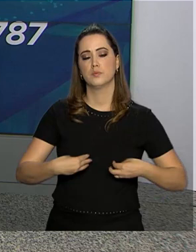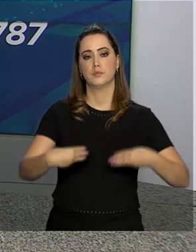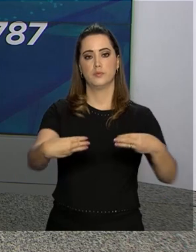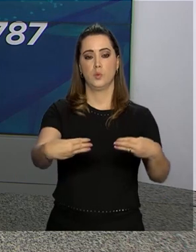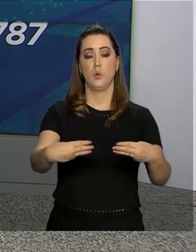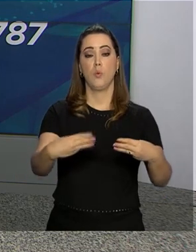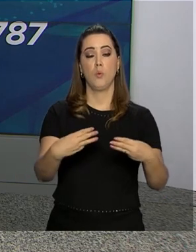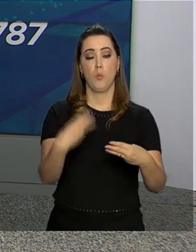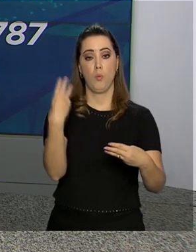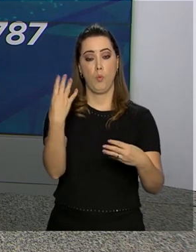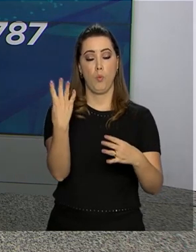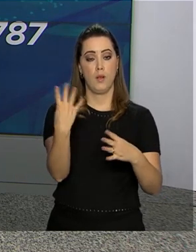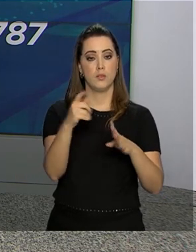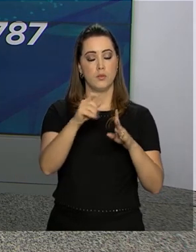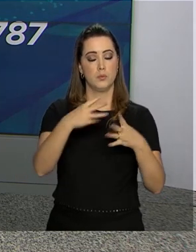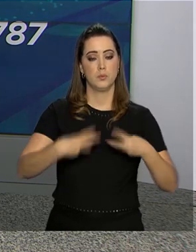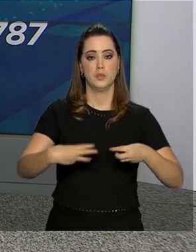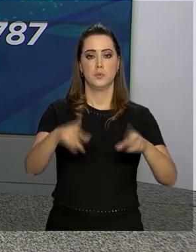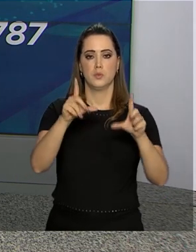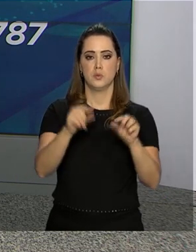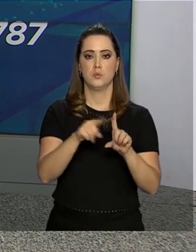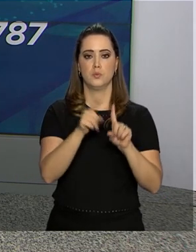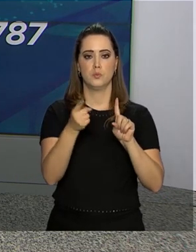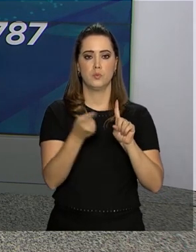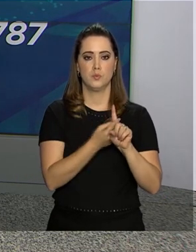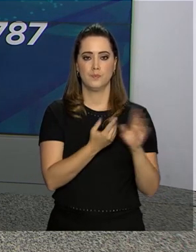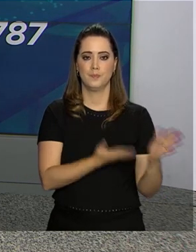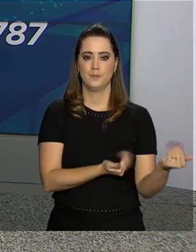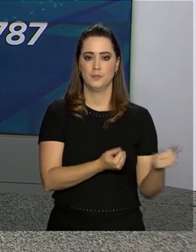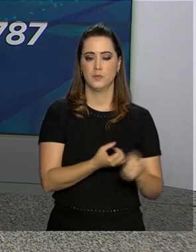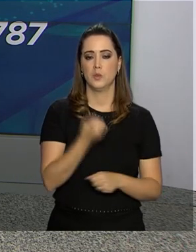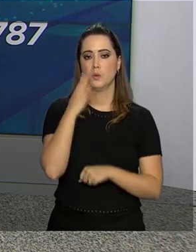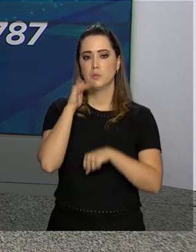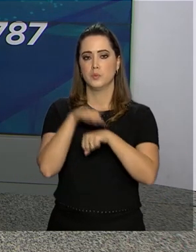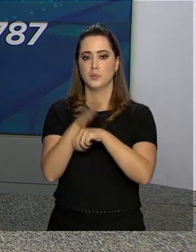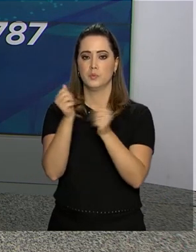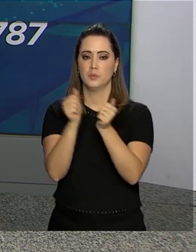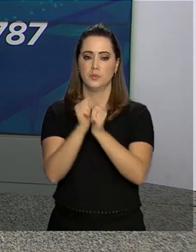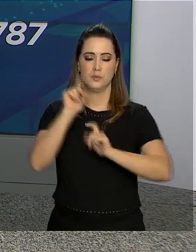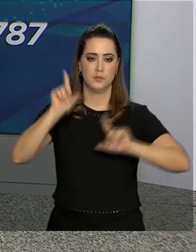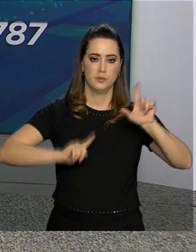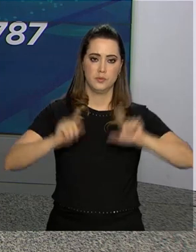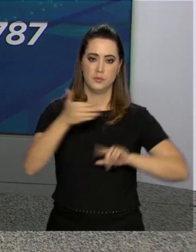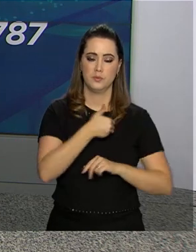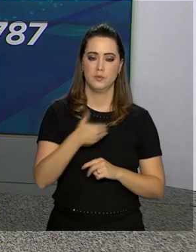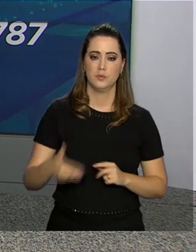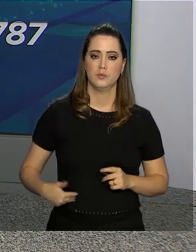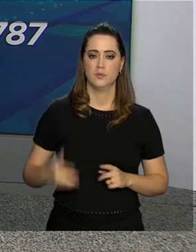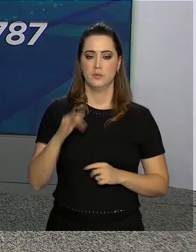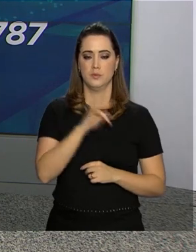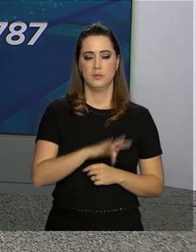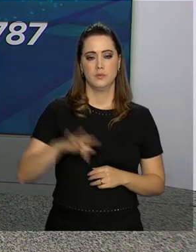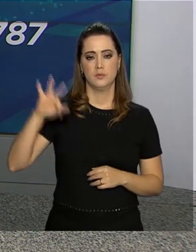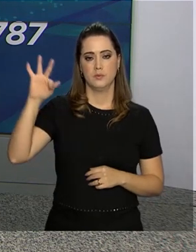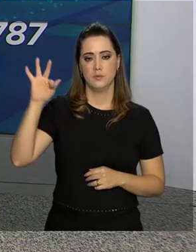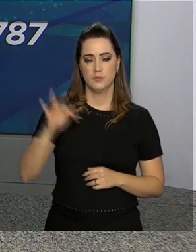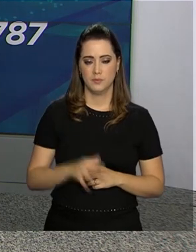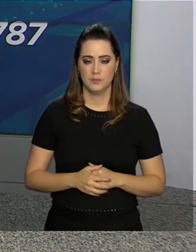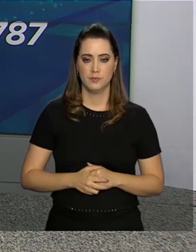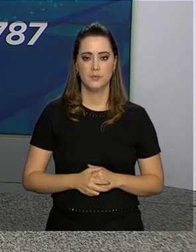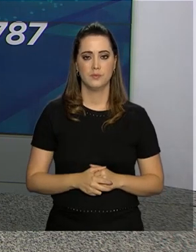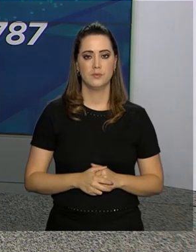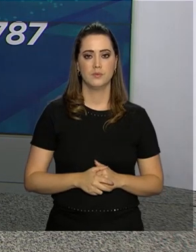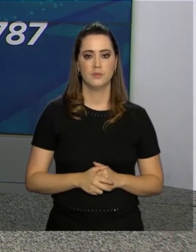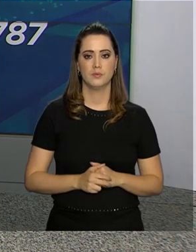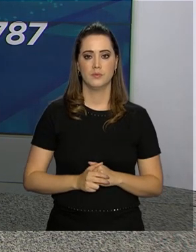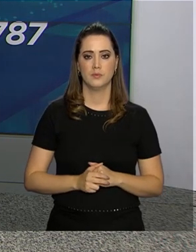quatro ministérios para reduzir o índice de gravidez na adolescência. Uma boa noite para você e continue com a gente na NBR e a TV